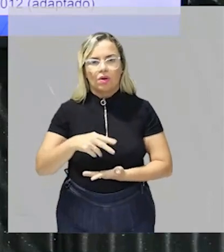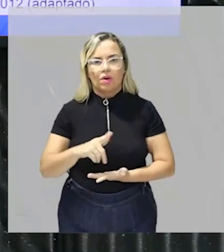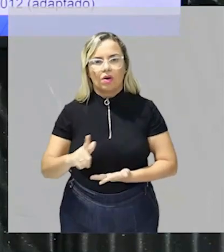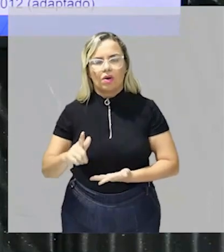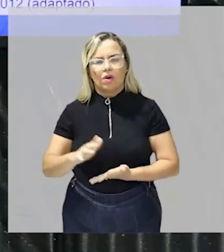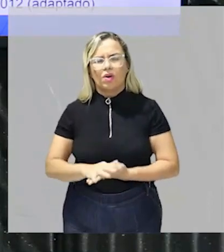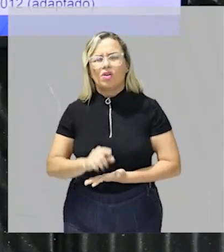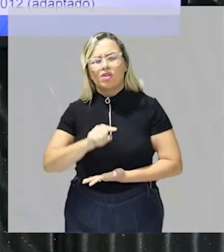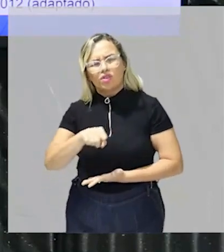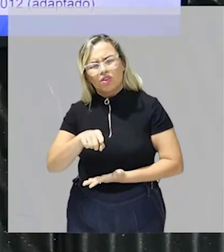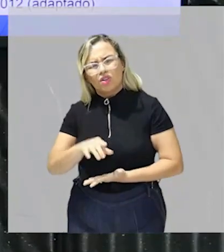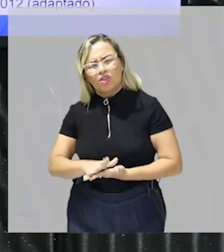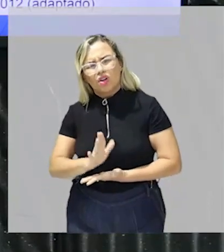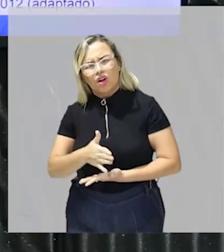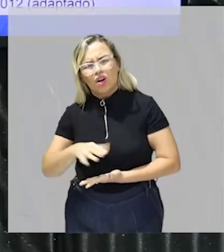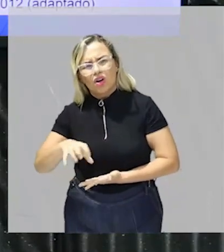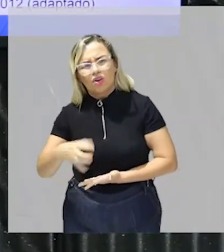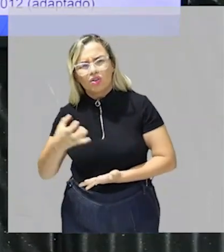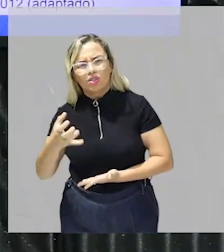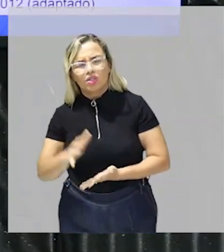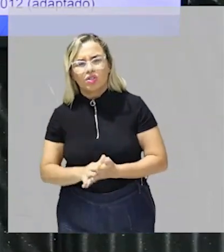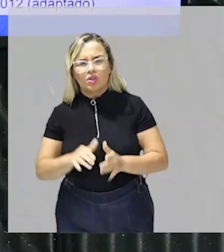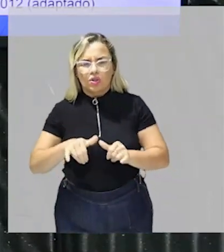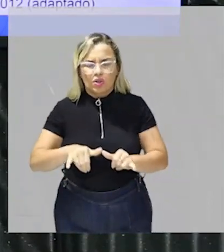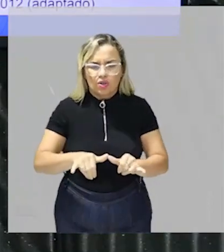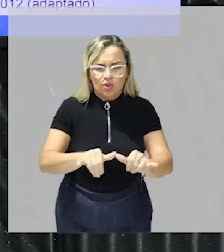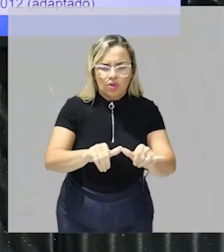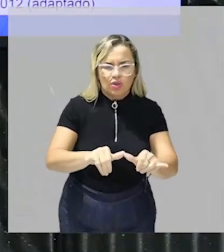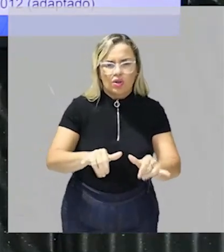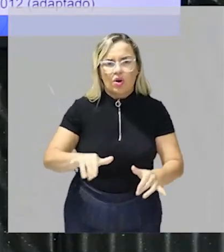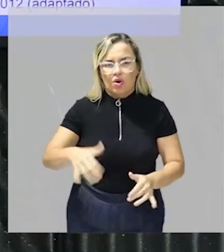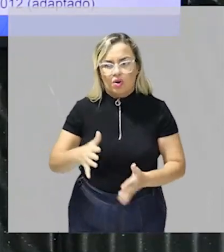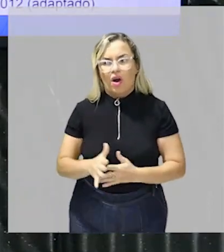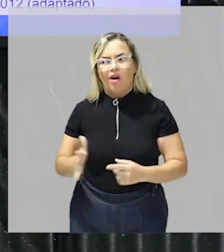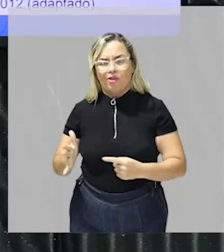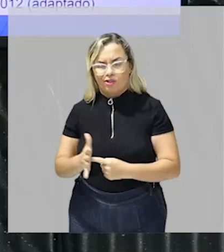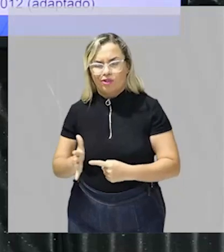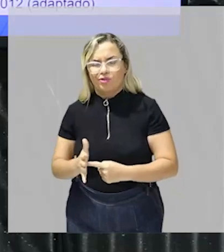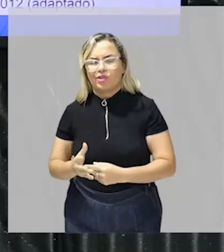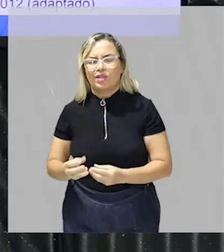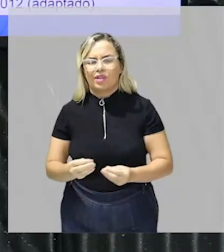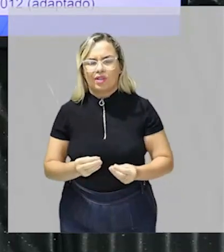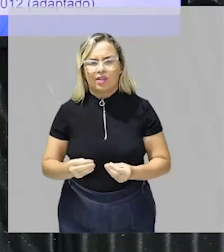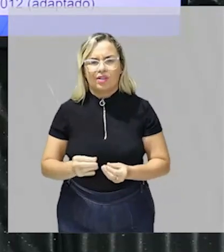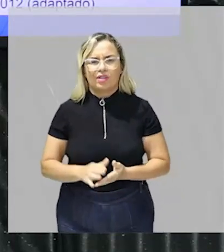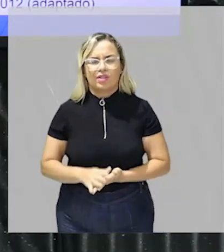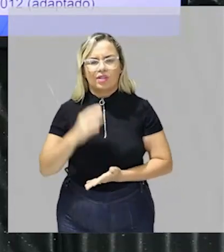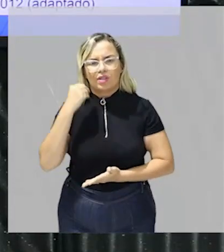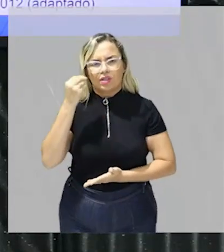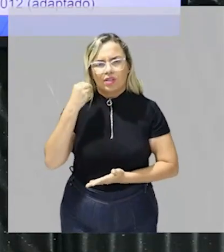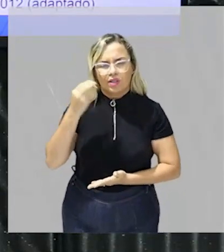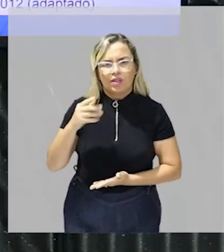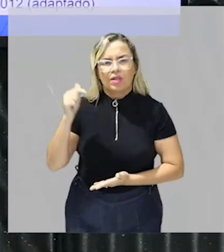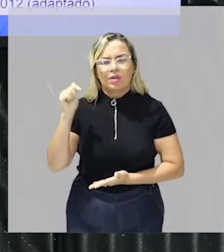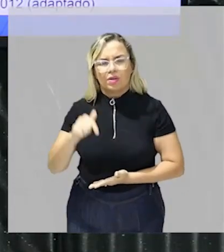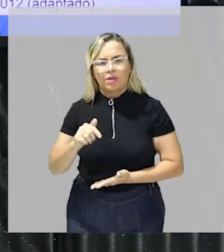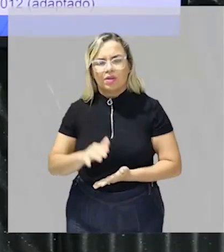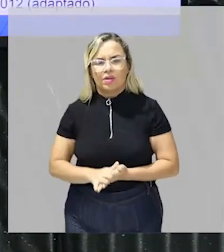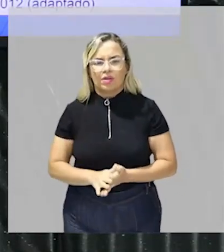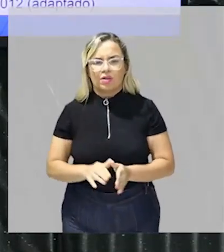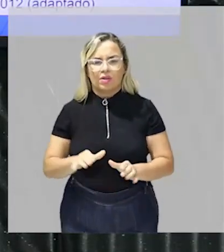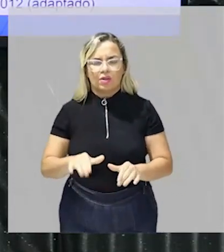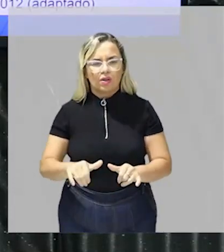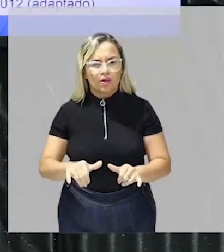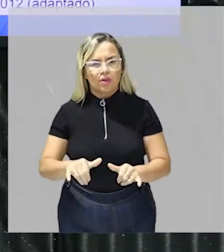vocês de ir no supermercado tá acontece muito comigo você vai no supermercado quando você sai ficam